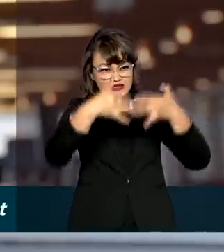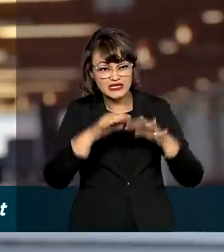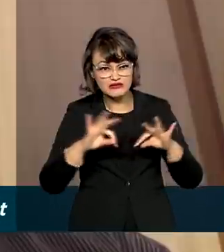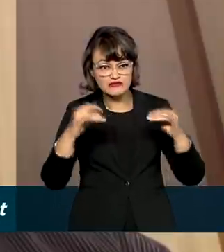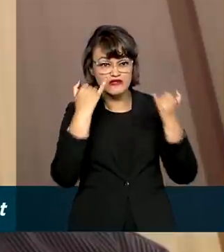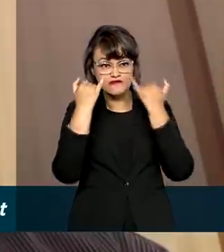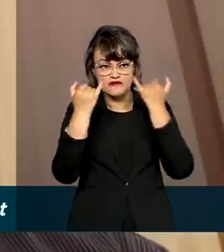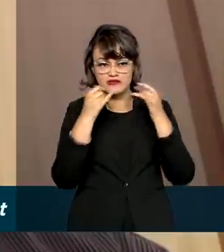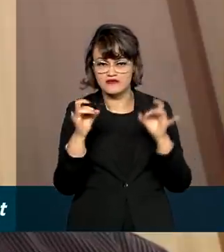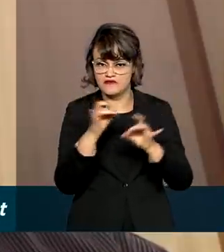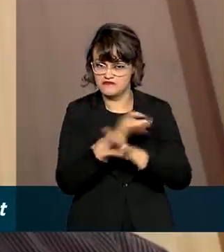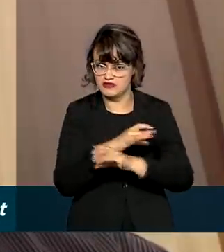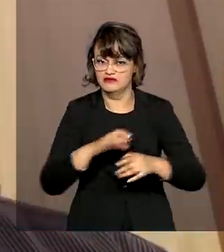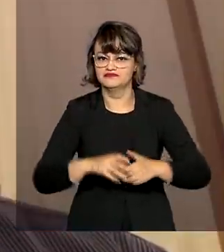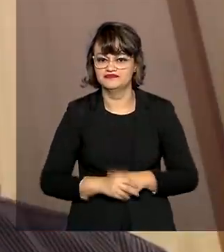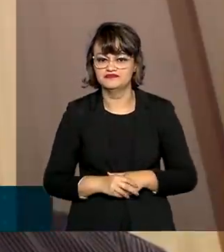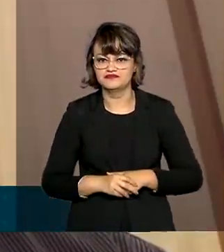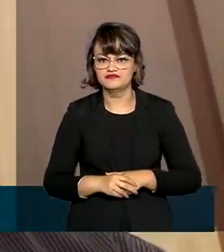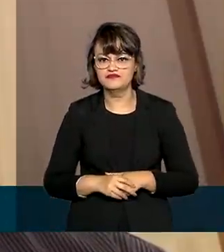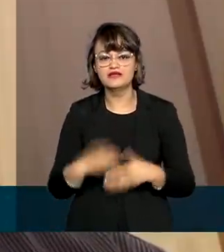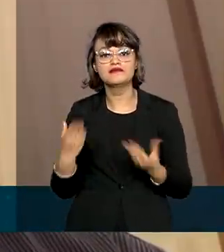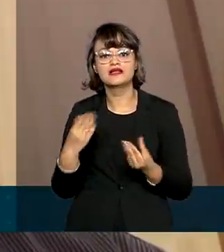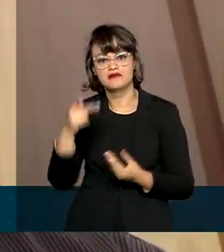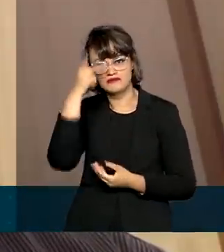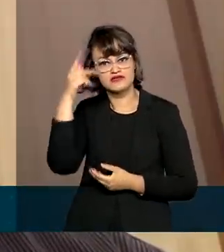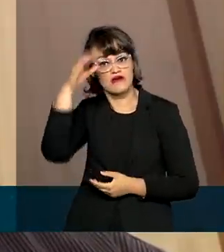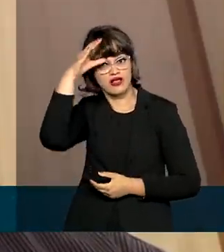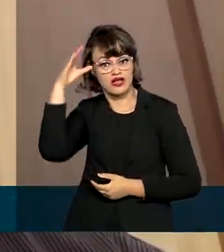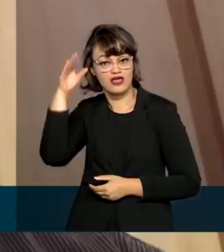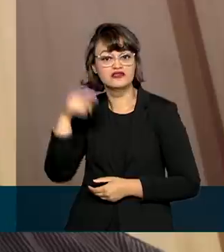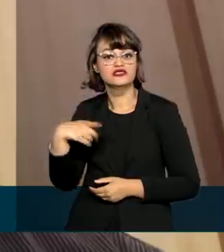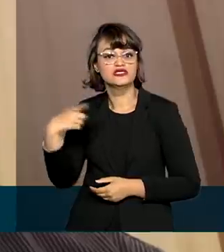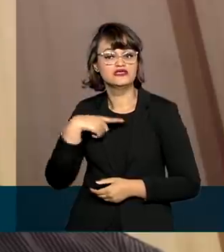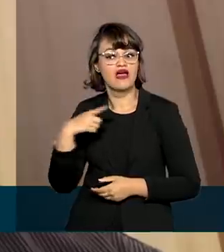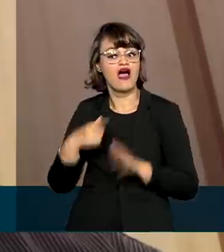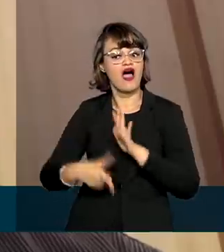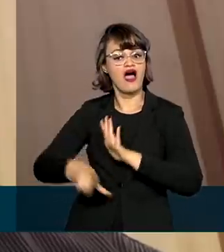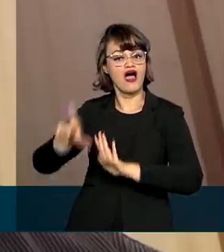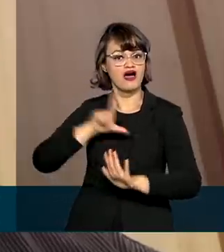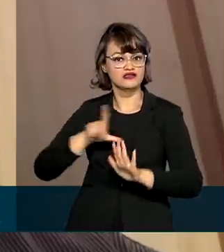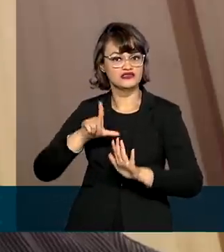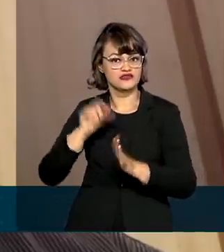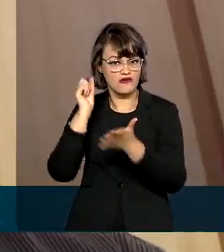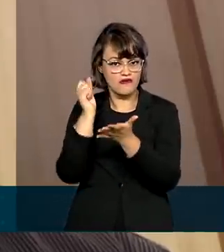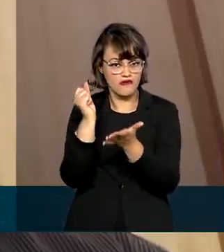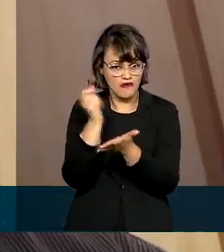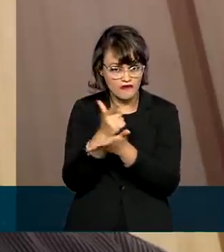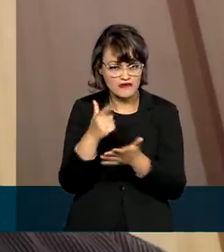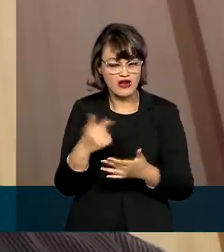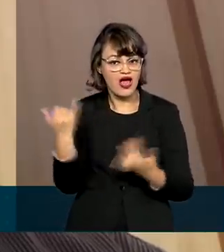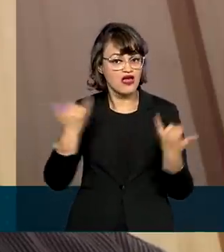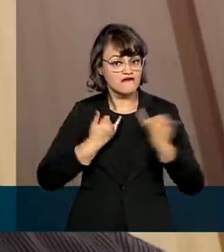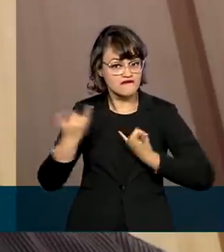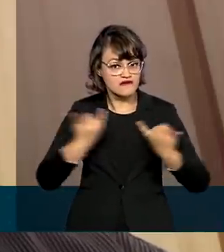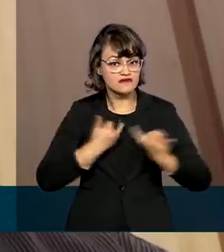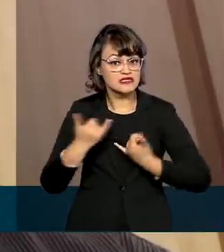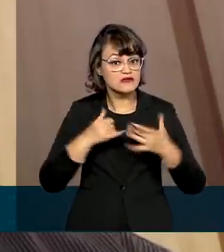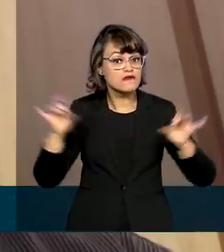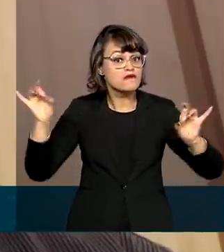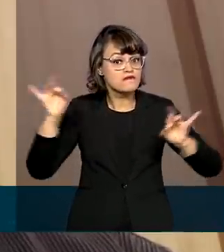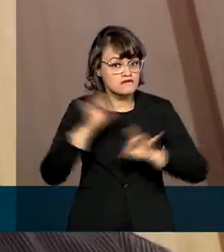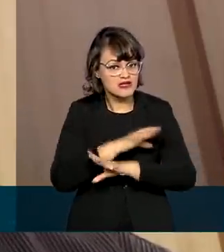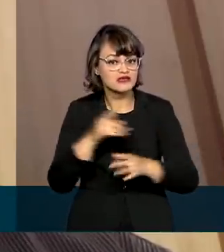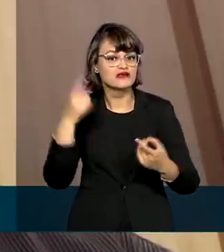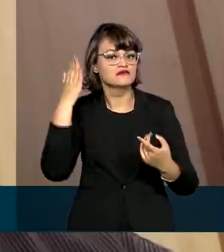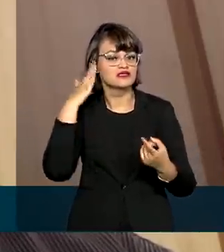vendedores. De modo que o consumidor tenha, de antemão, antes da realização da compra, acesso às informações